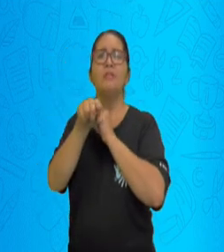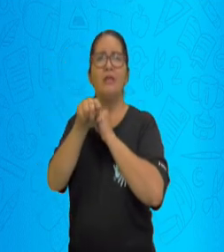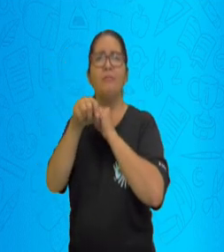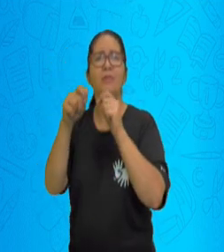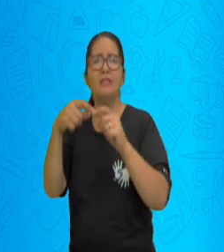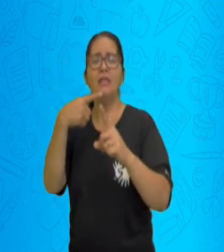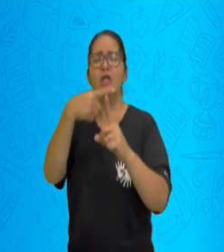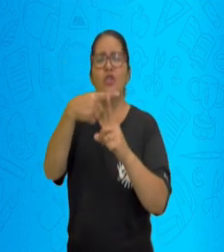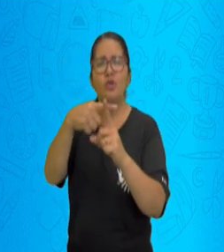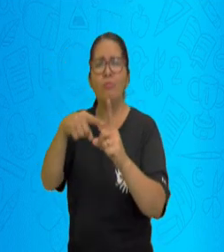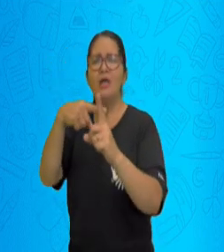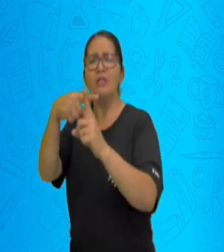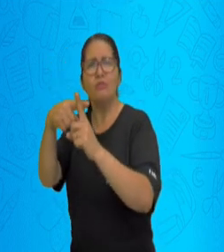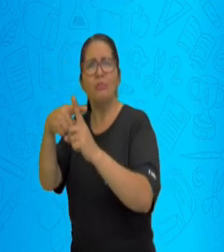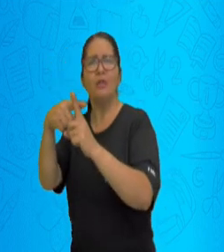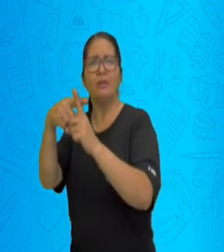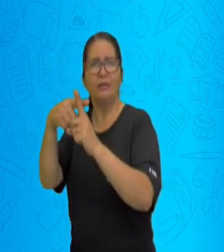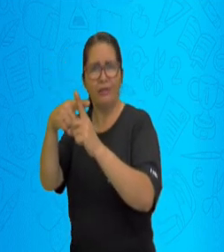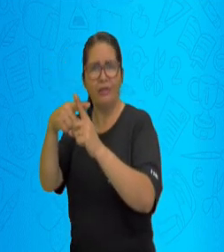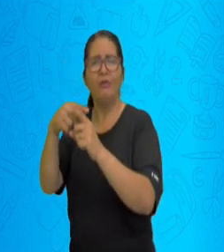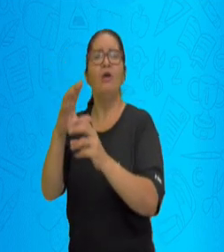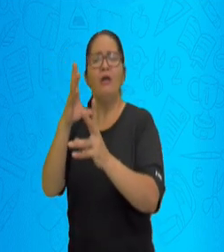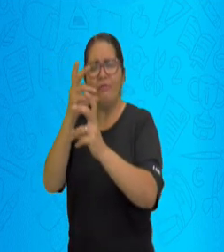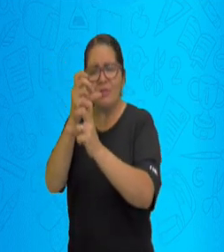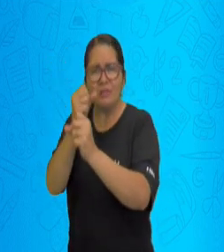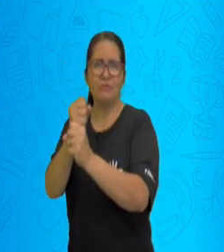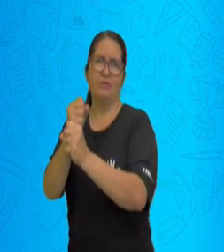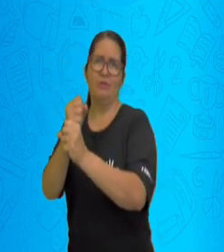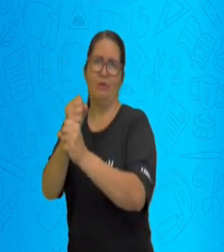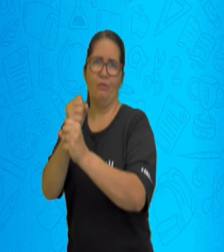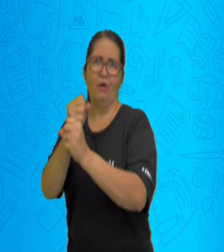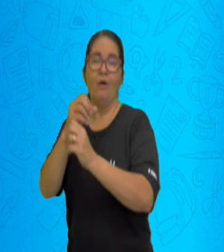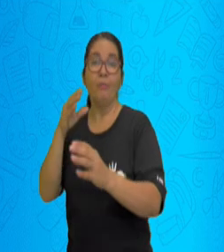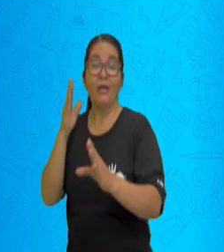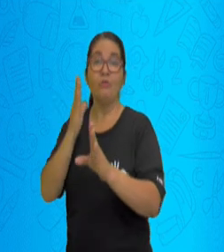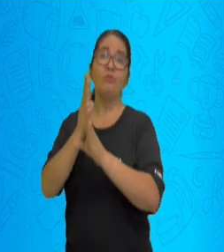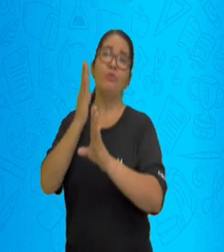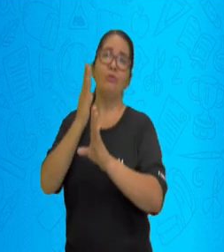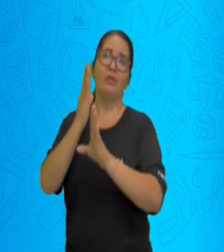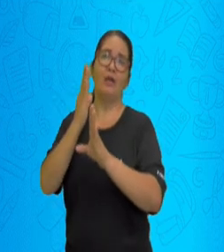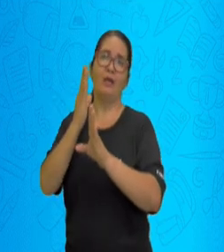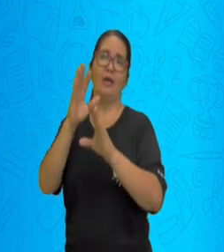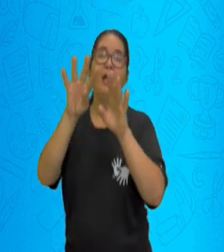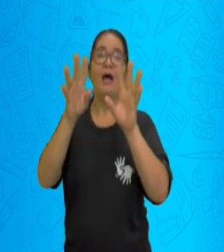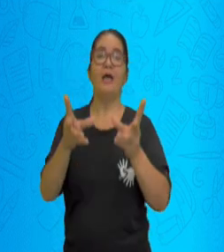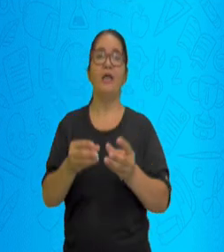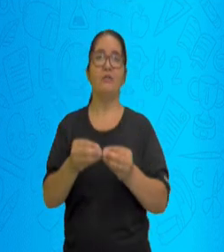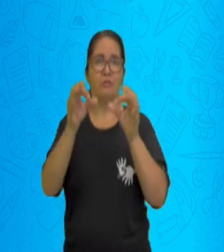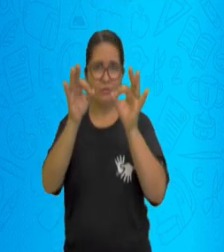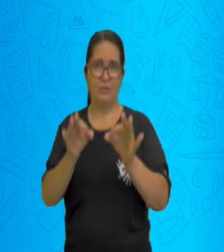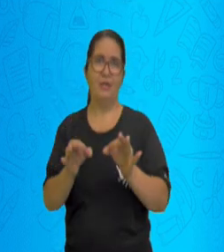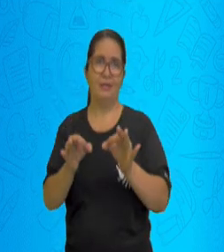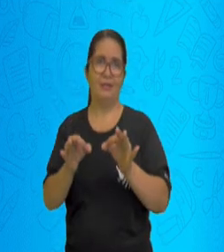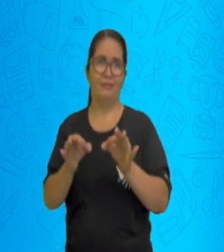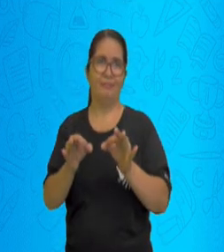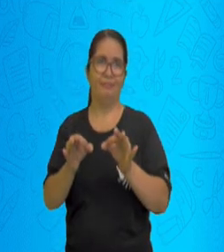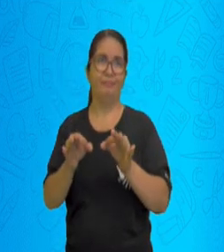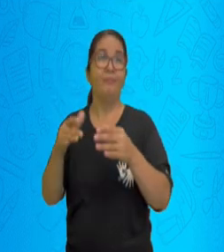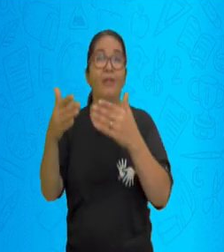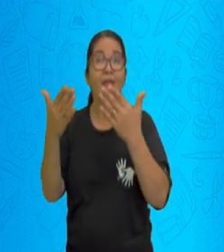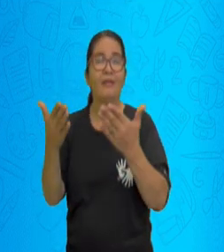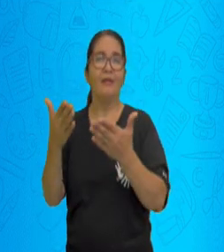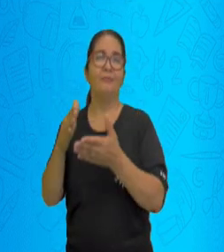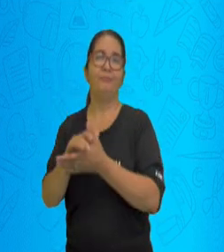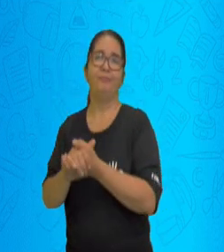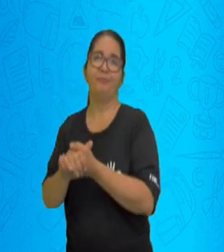estabeleceram o sistema de igualdade, o mesmo valor. Então, essa daqui é verdadeira. Vamos só analisar a